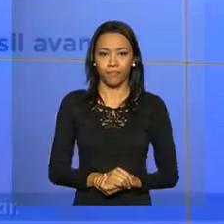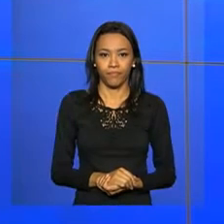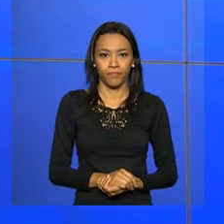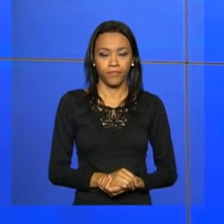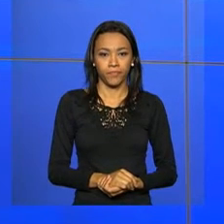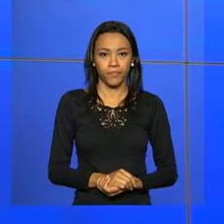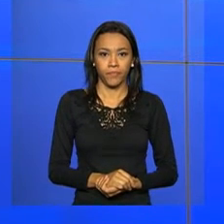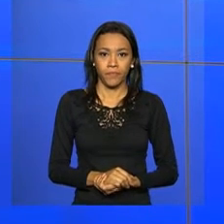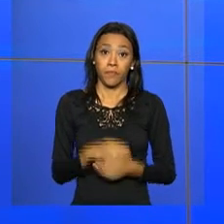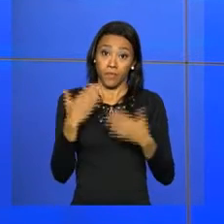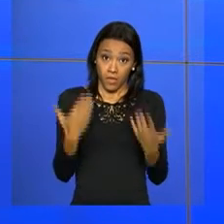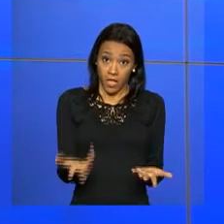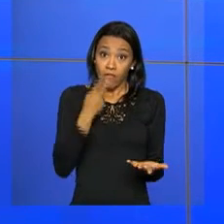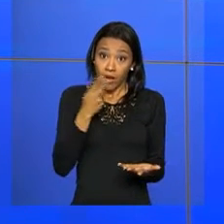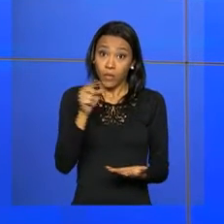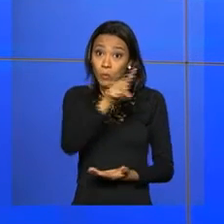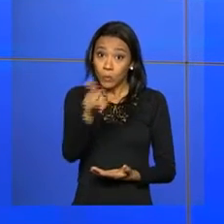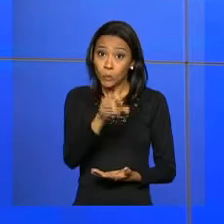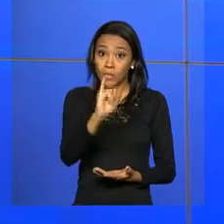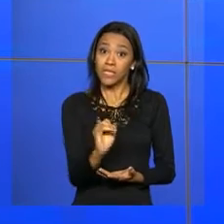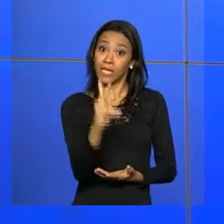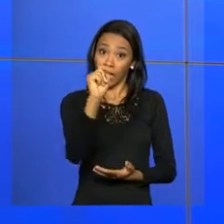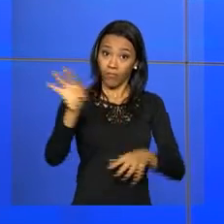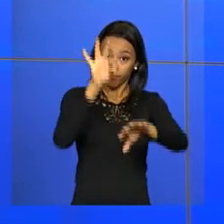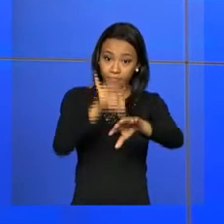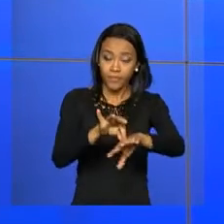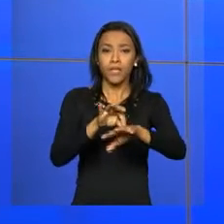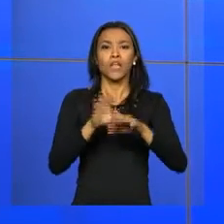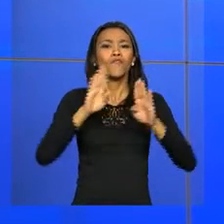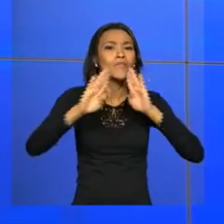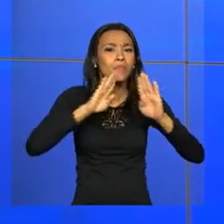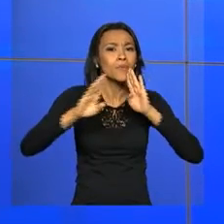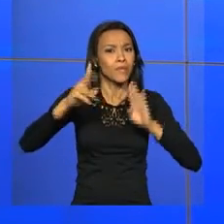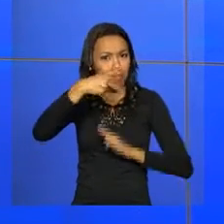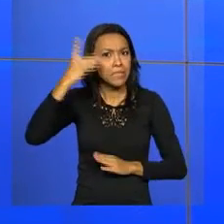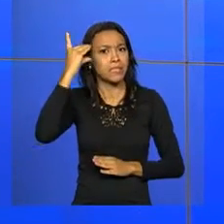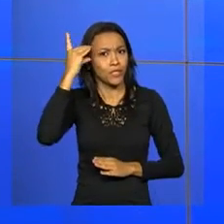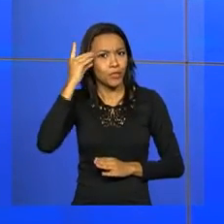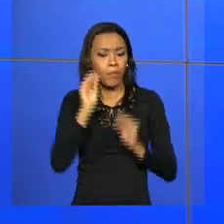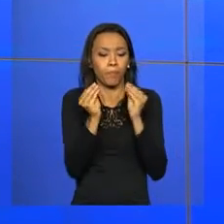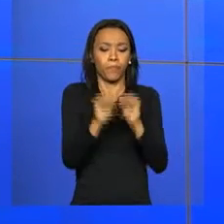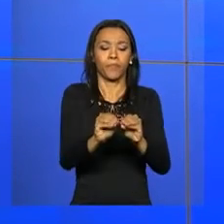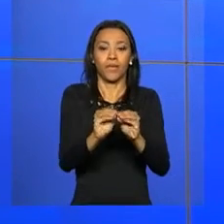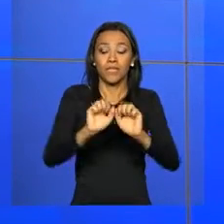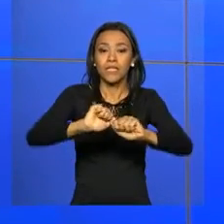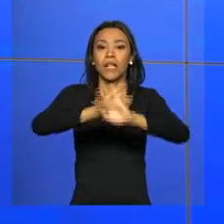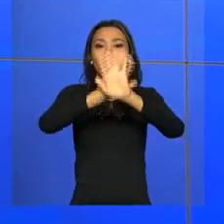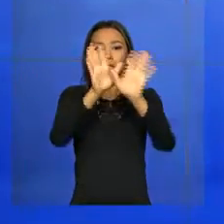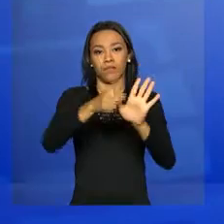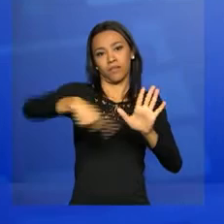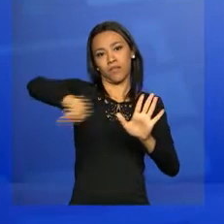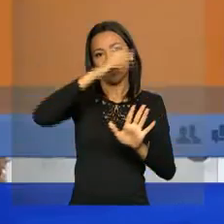E por falar em Zika, no Facebook, a presidenta Dilma Rousseff postou um esclarecimento à população.